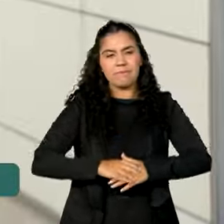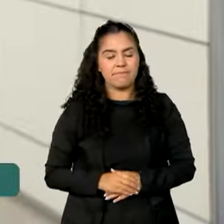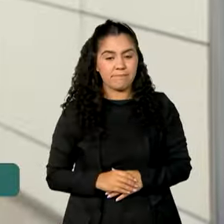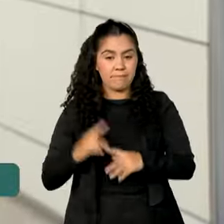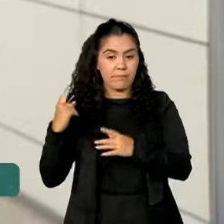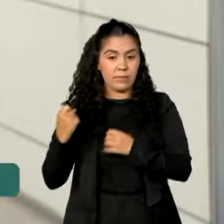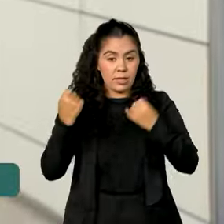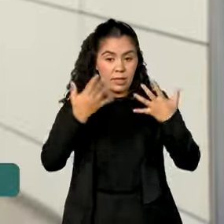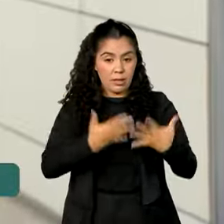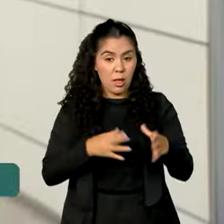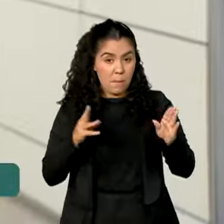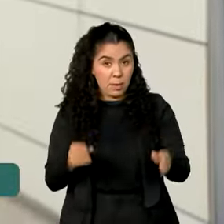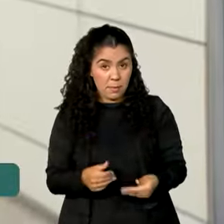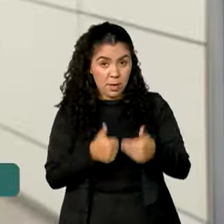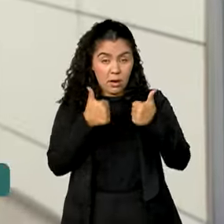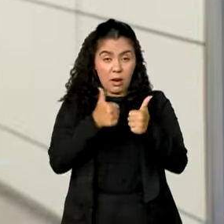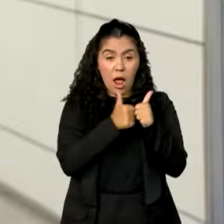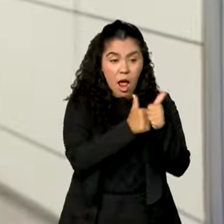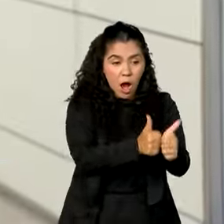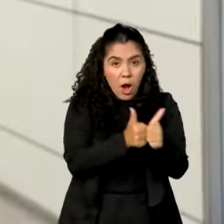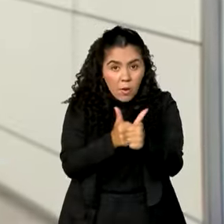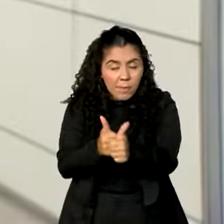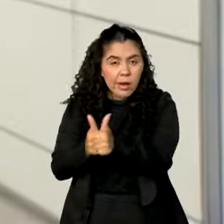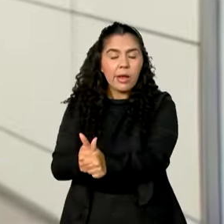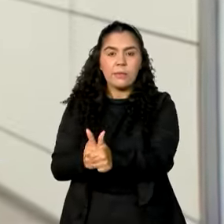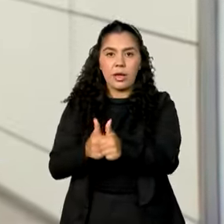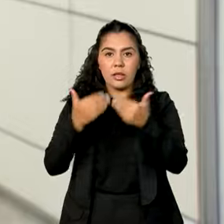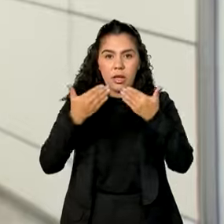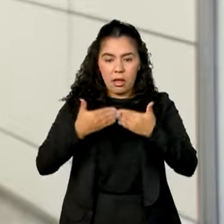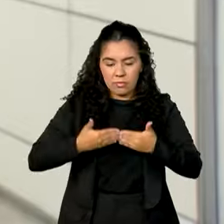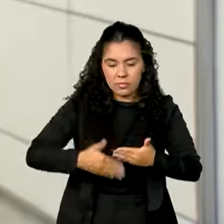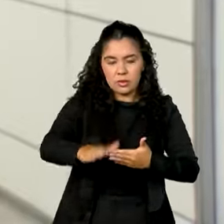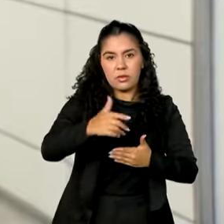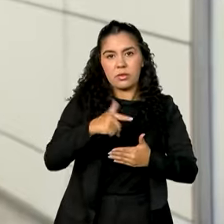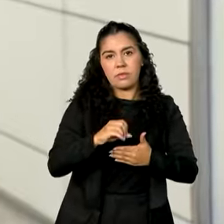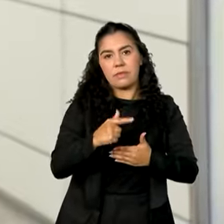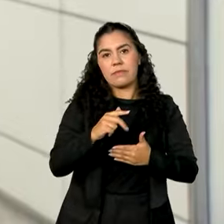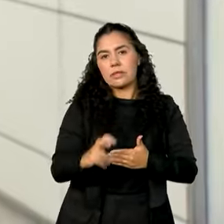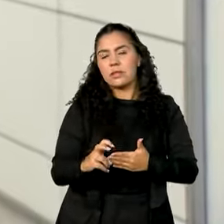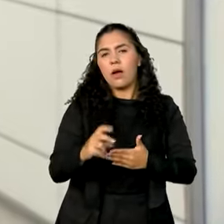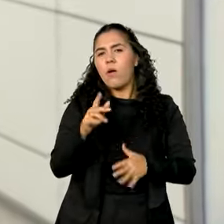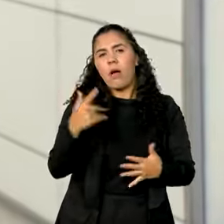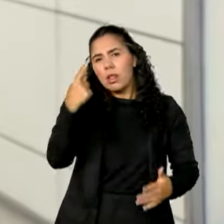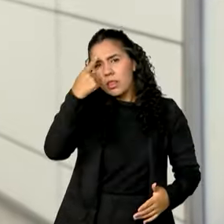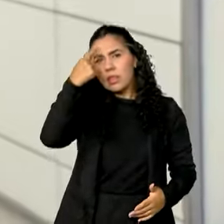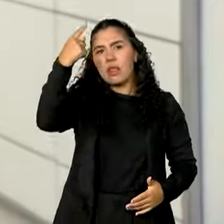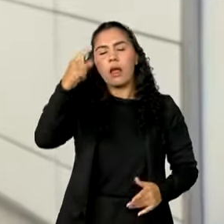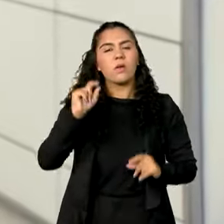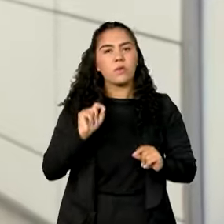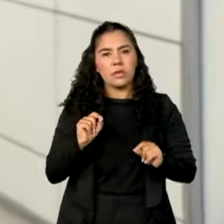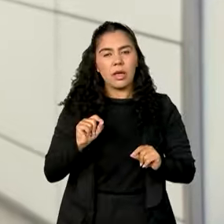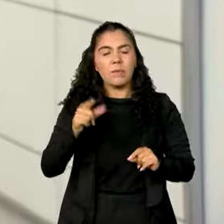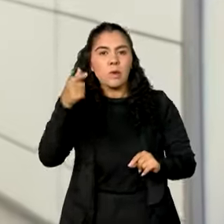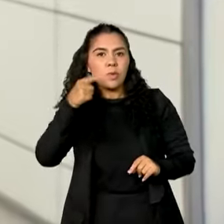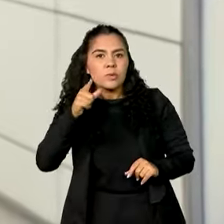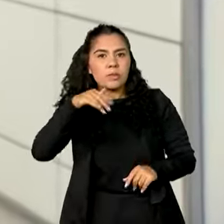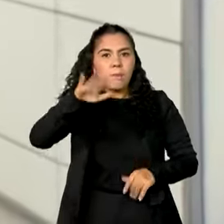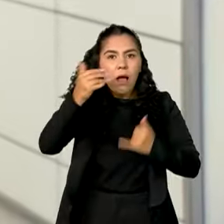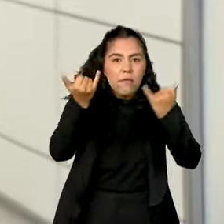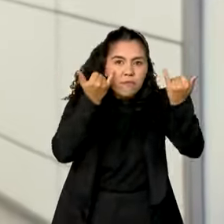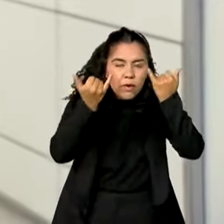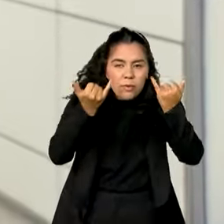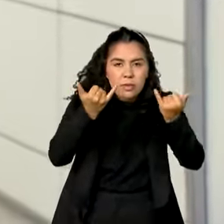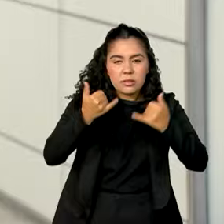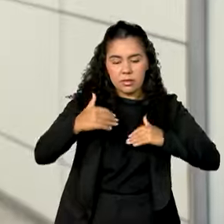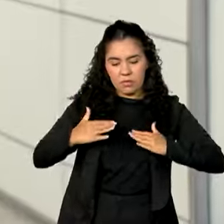melhorar o acompanhamento das condicionalidades a partir de 2025, a ideia é que haja maior troca de informações entre